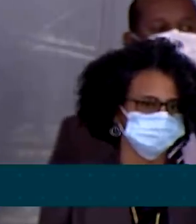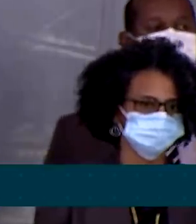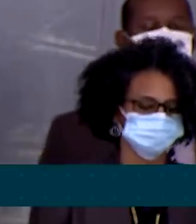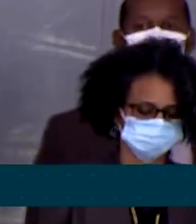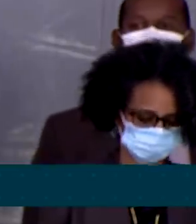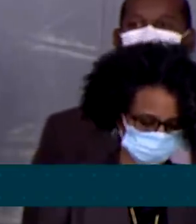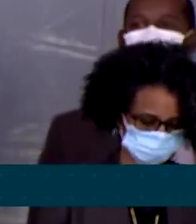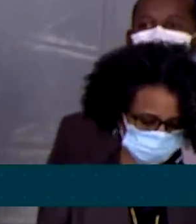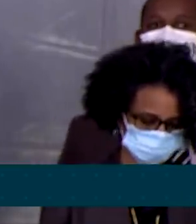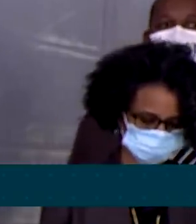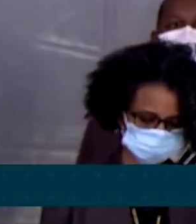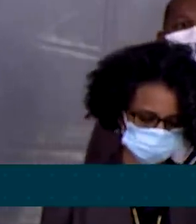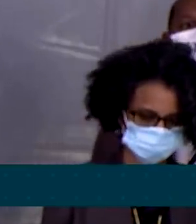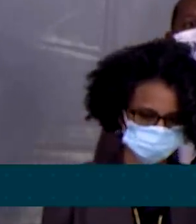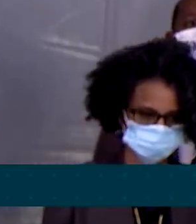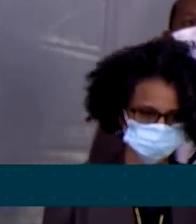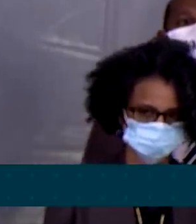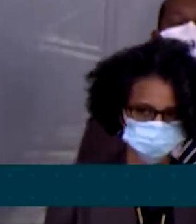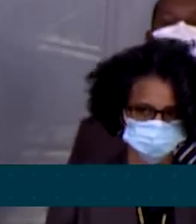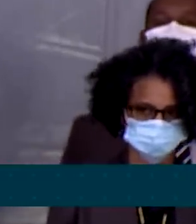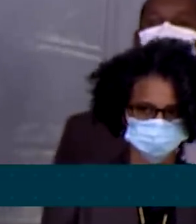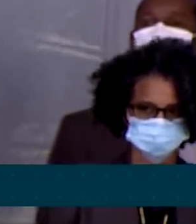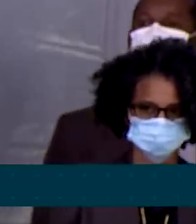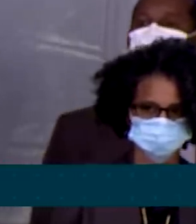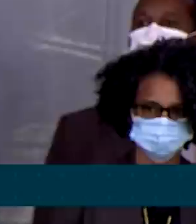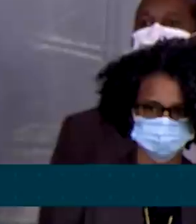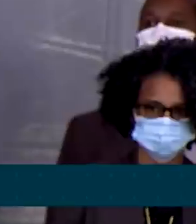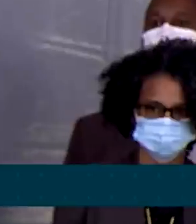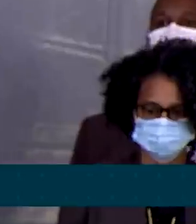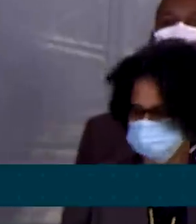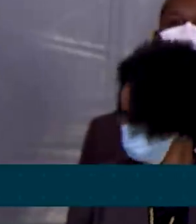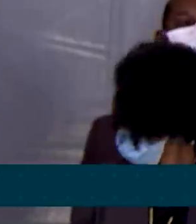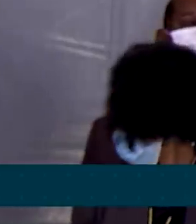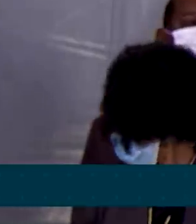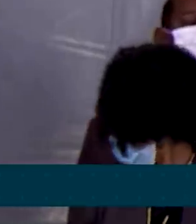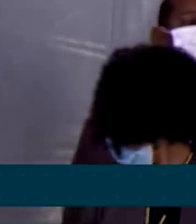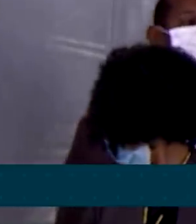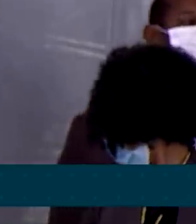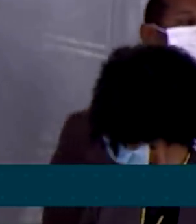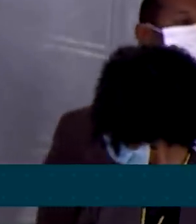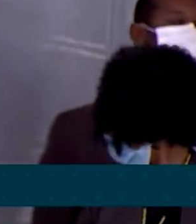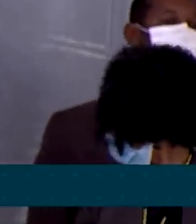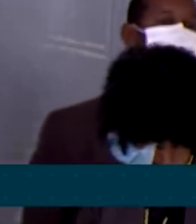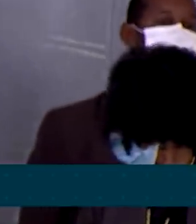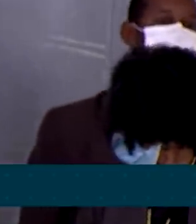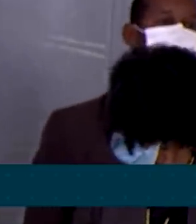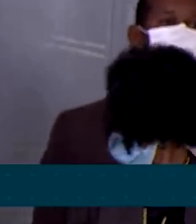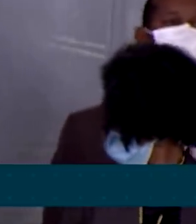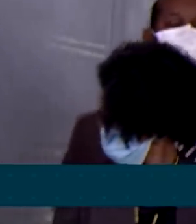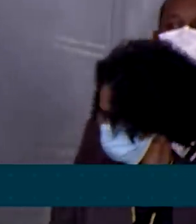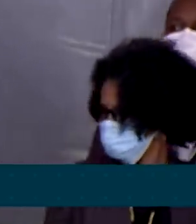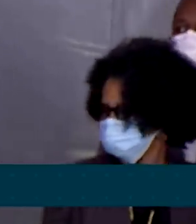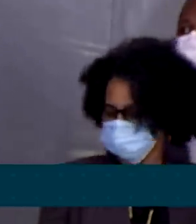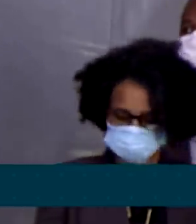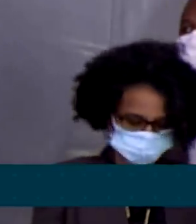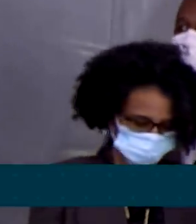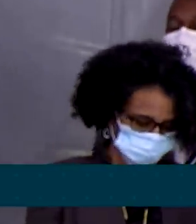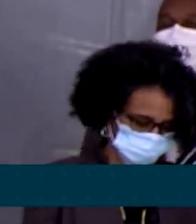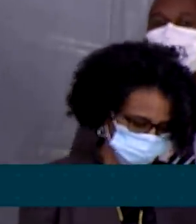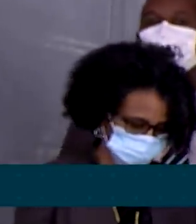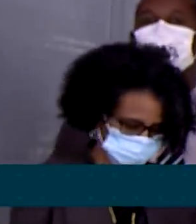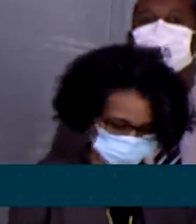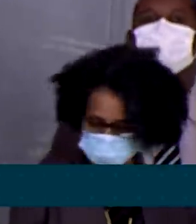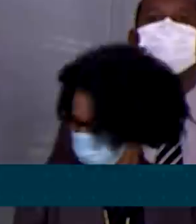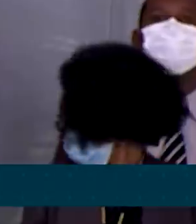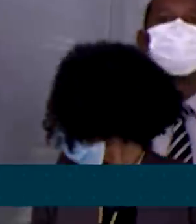de combate à corrupção do que dos dois últimos anos, bem como apreendemos mais do que o dobro do patrimônio